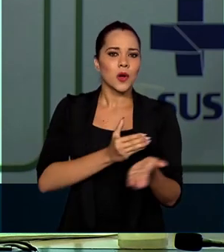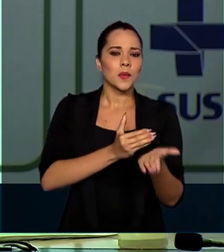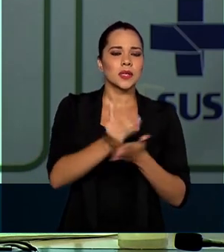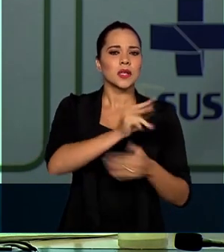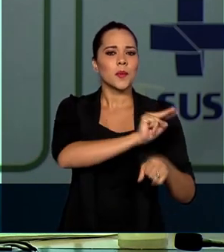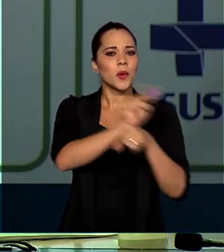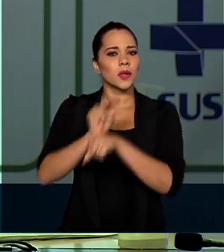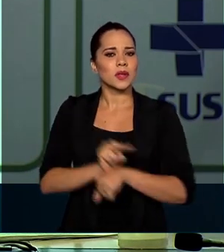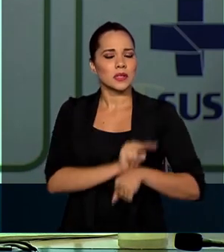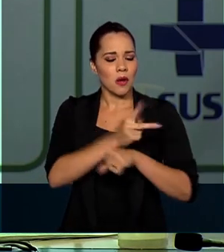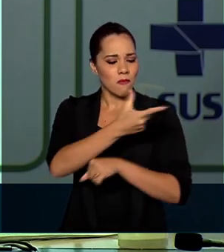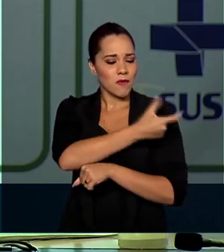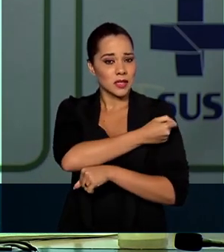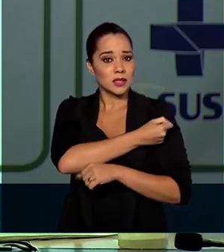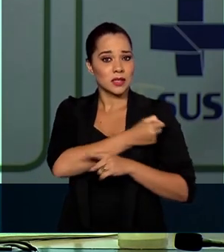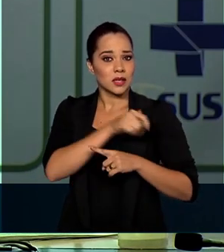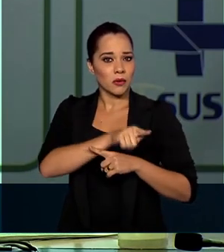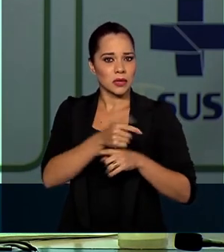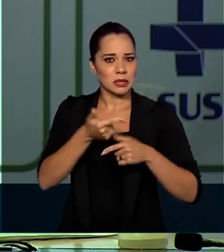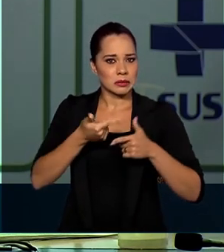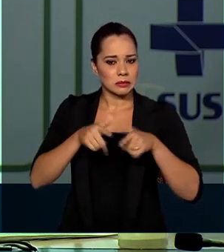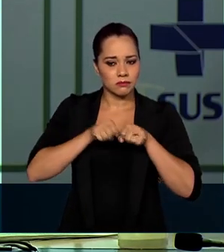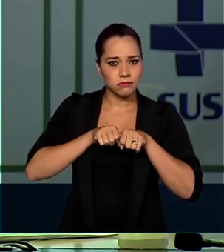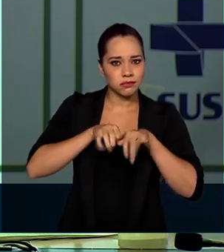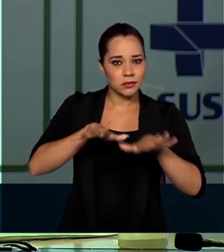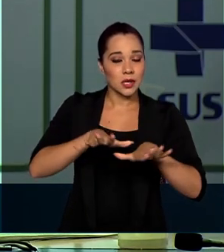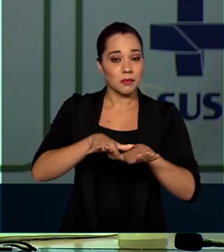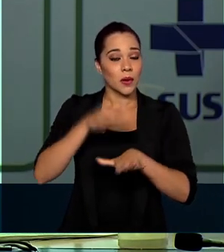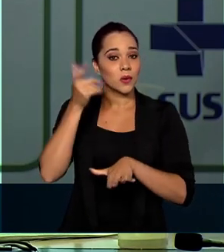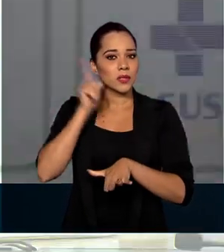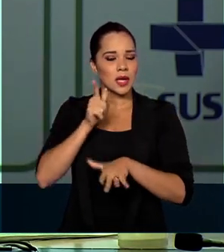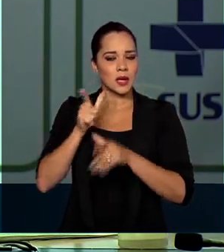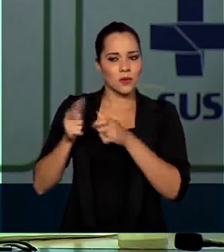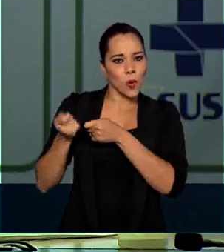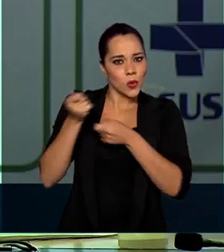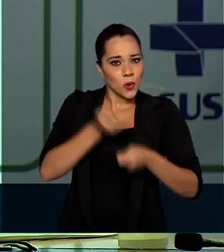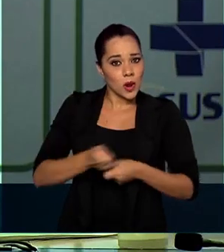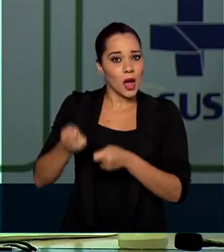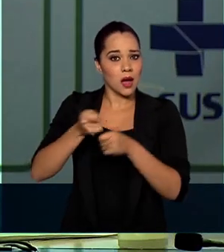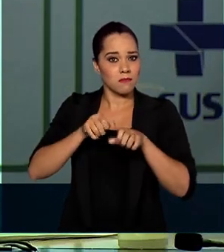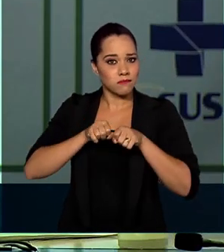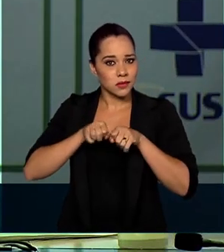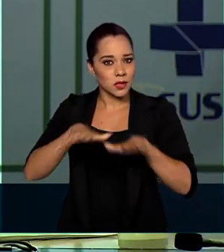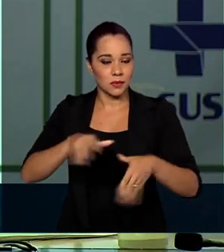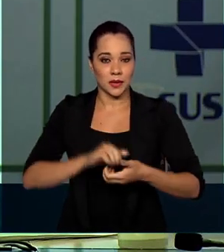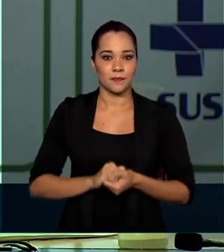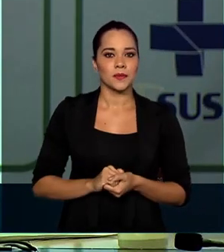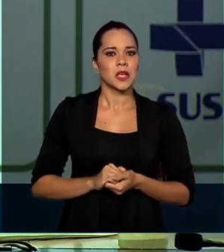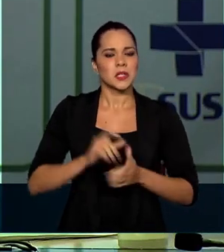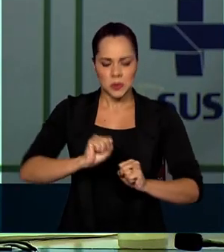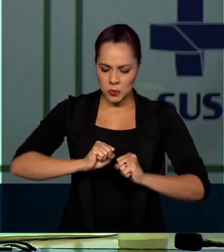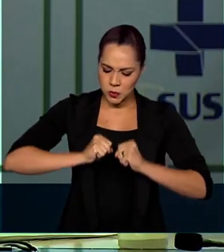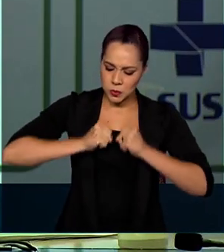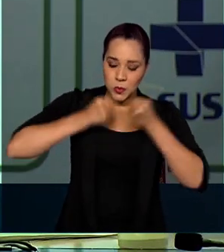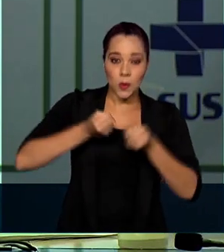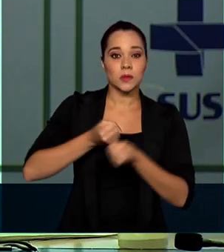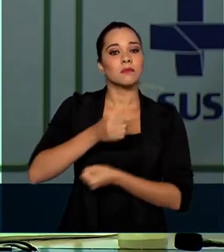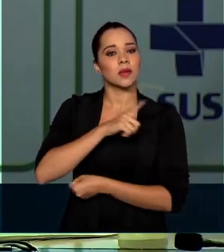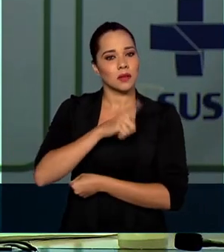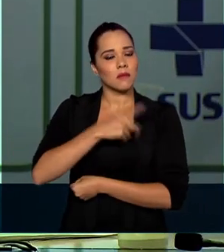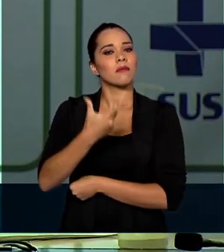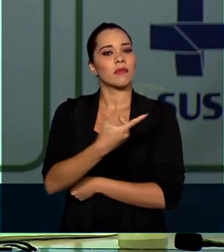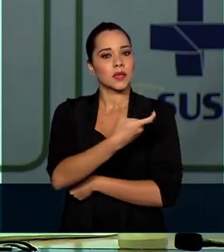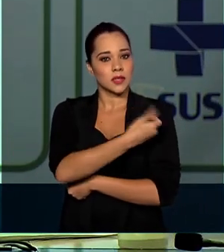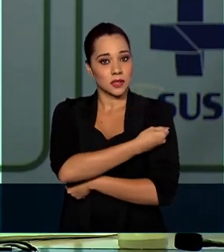imunização contra essa pandemia, para que possamos conter a pandemia. Não evitaremos esforços na obtenção de uma vacina